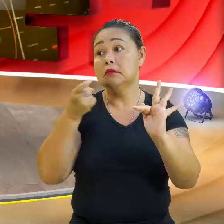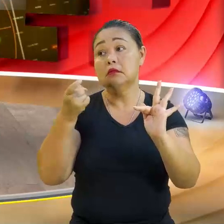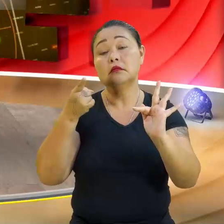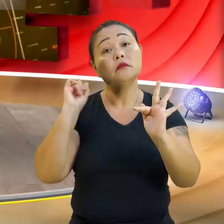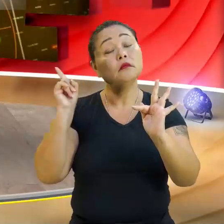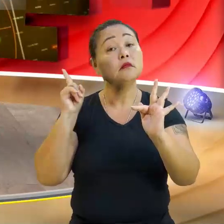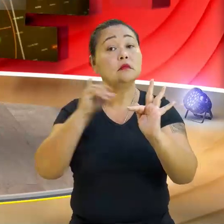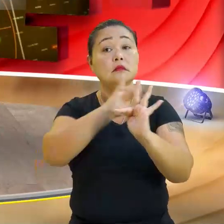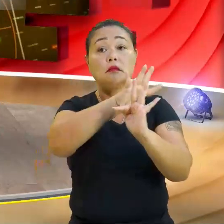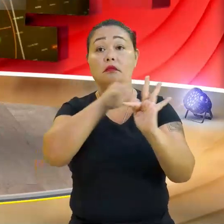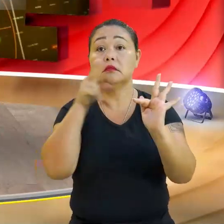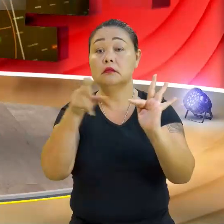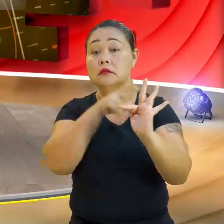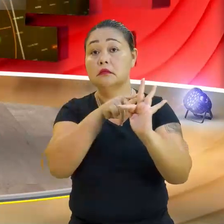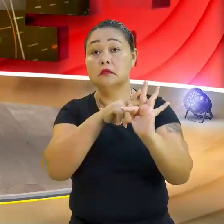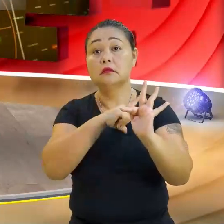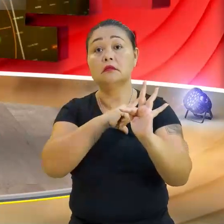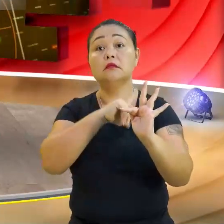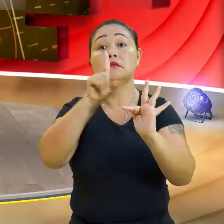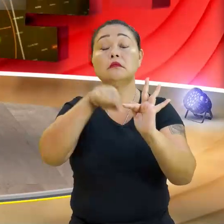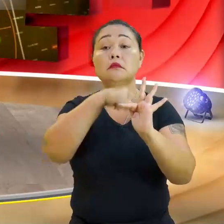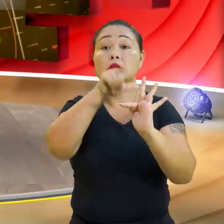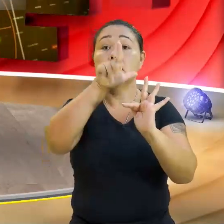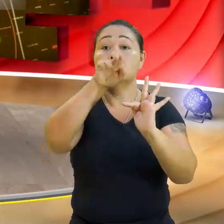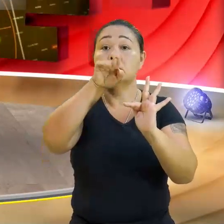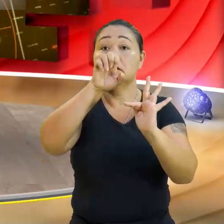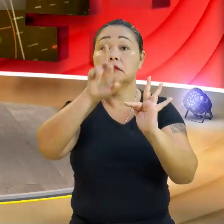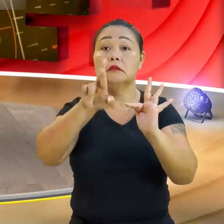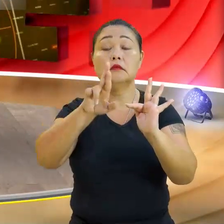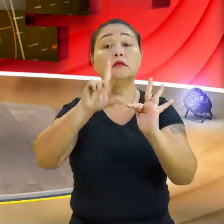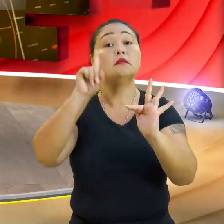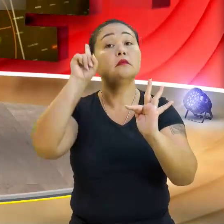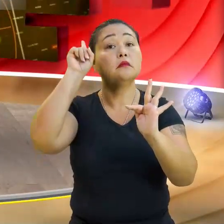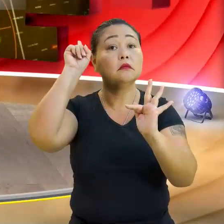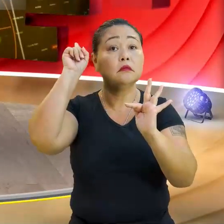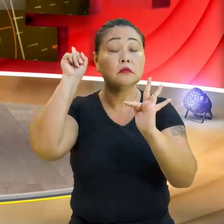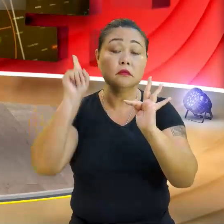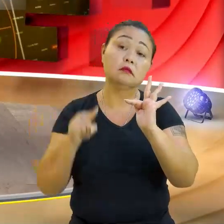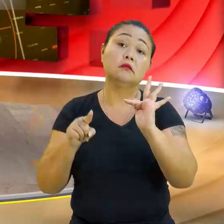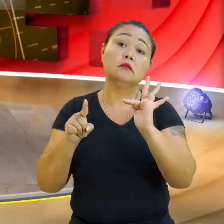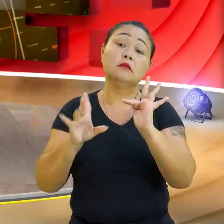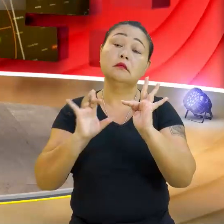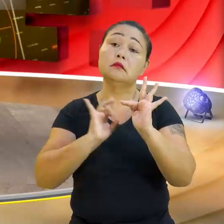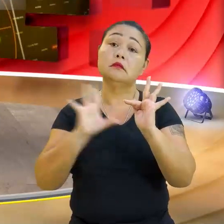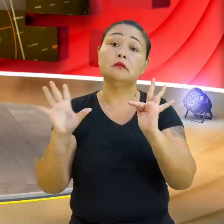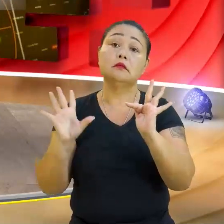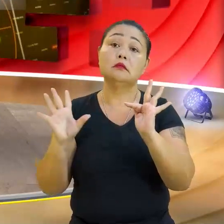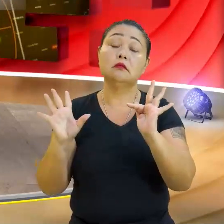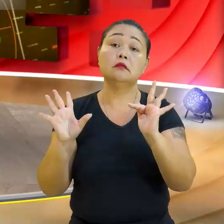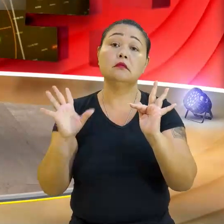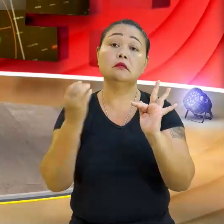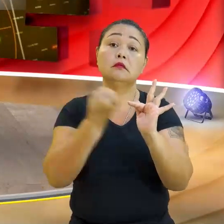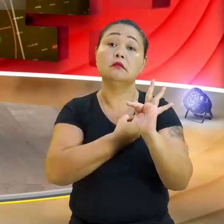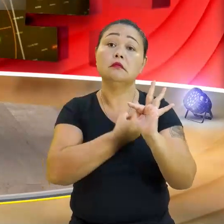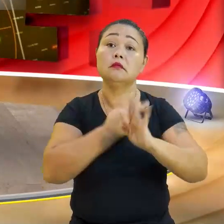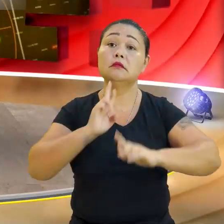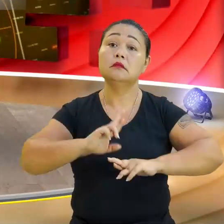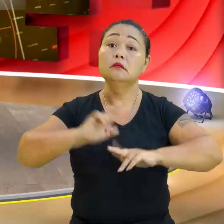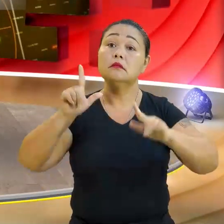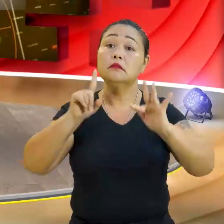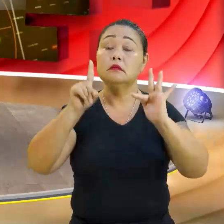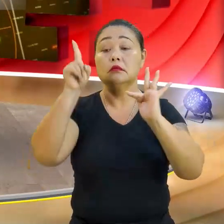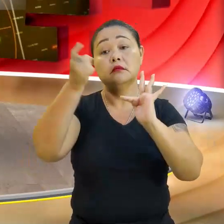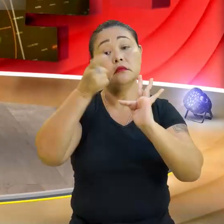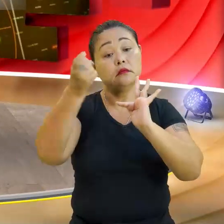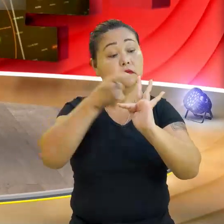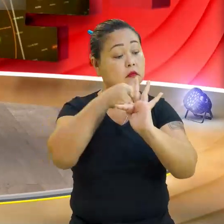identidade, acabou. A função linear é uma identidade, só que com valores diferentes no eixo x e no